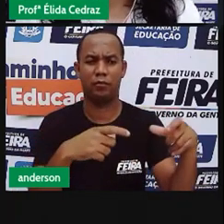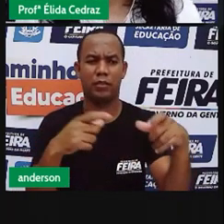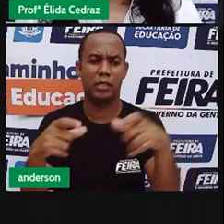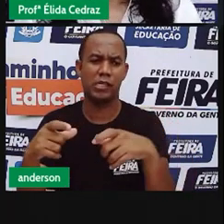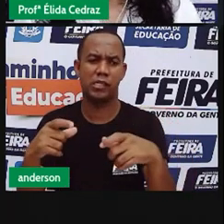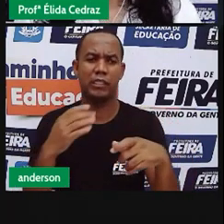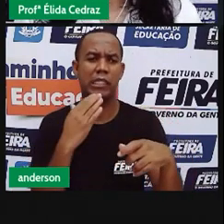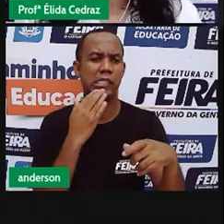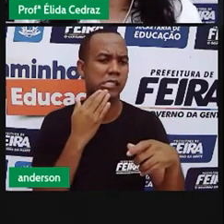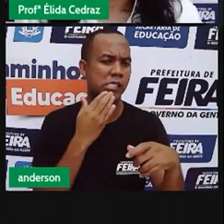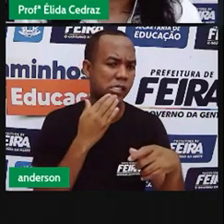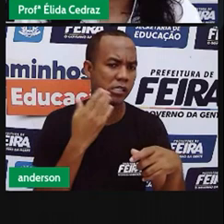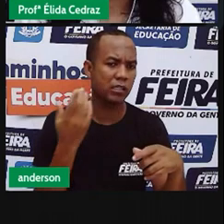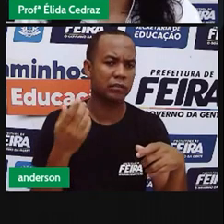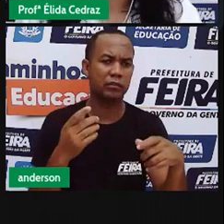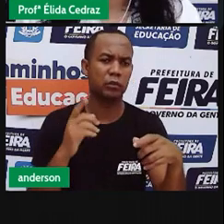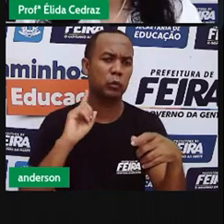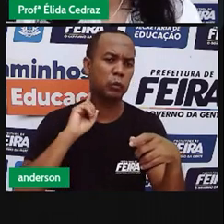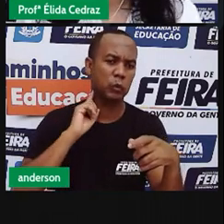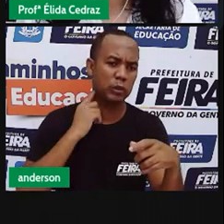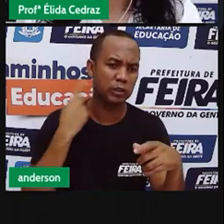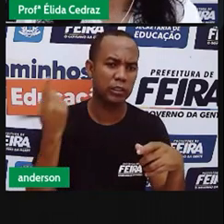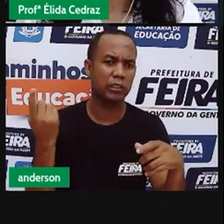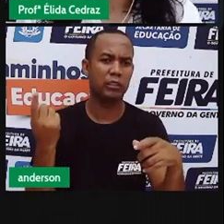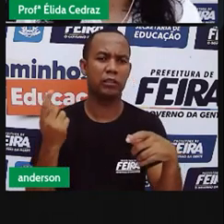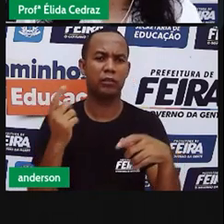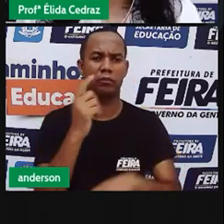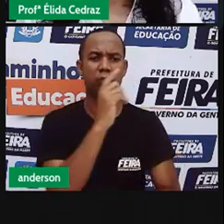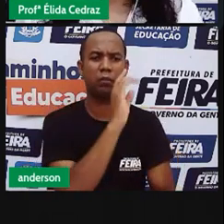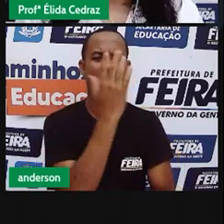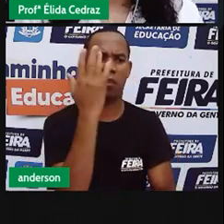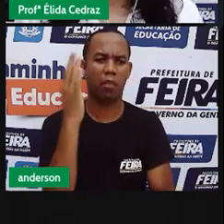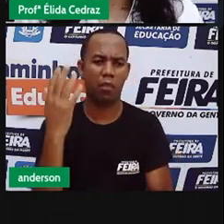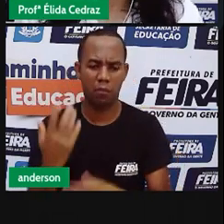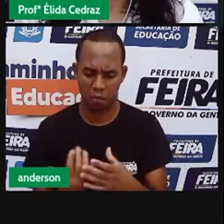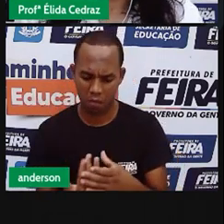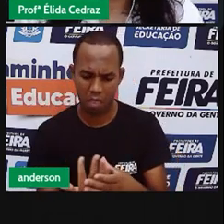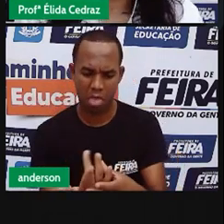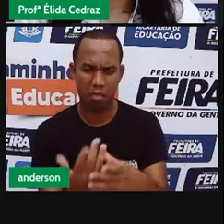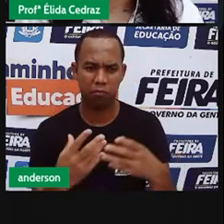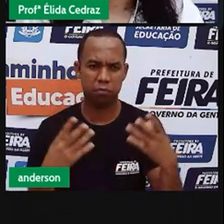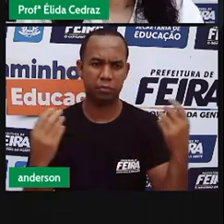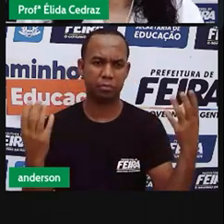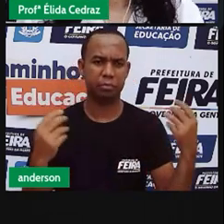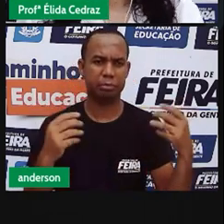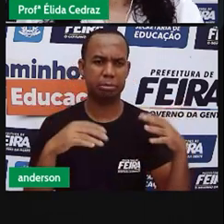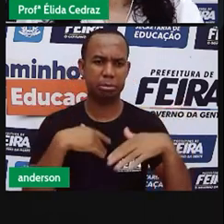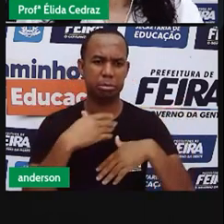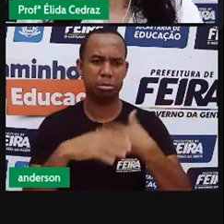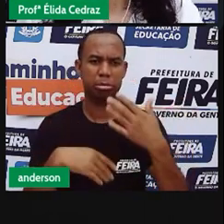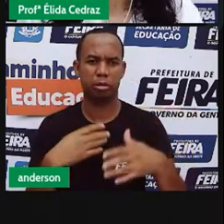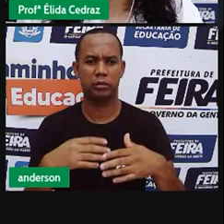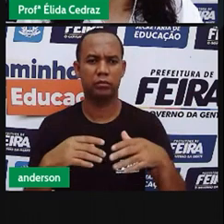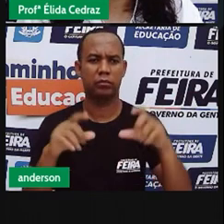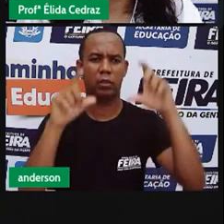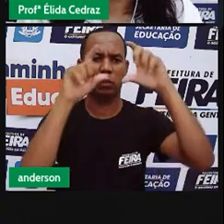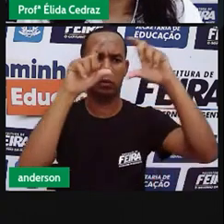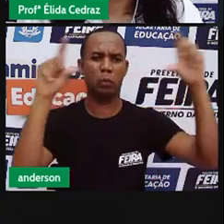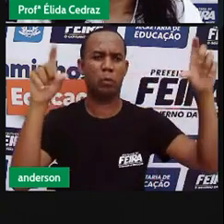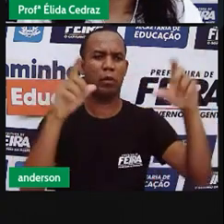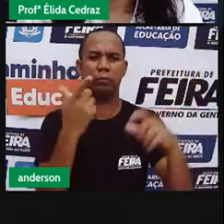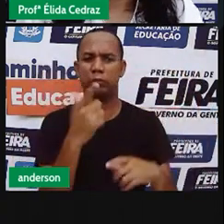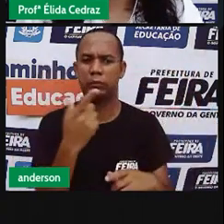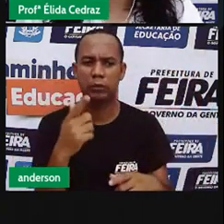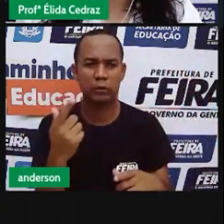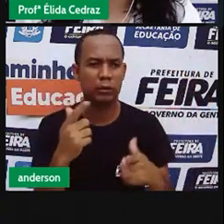buraco, lixo, mato, sinais de trânsito apagados, entre